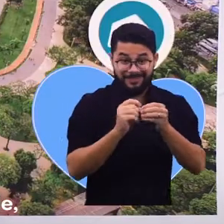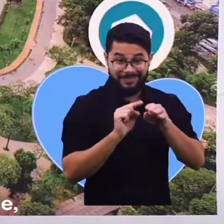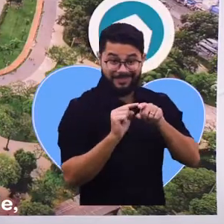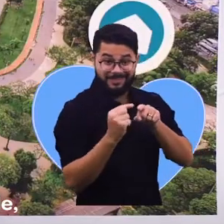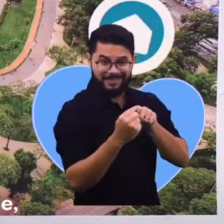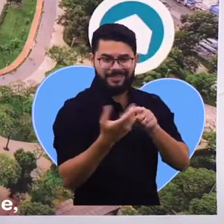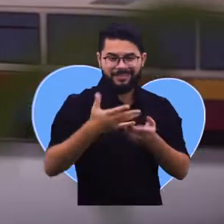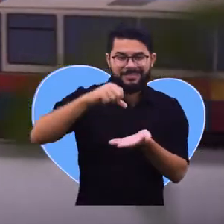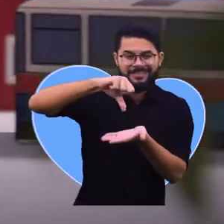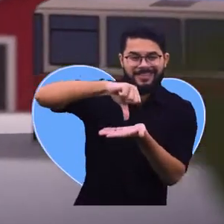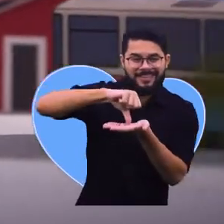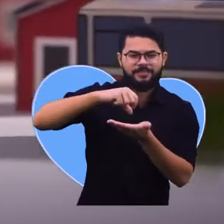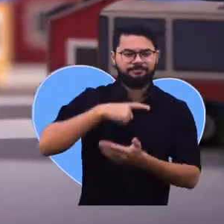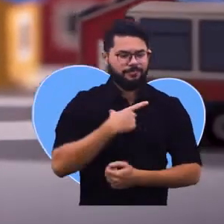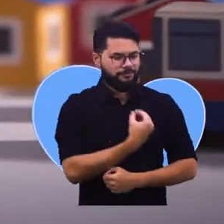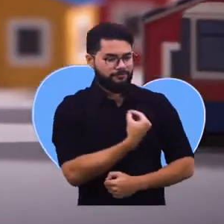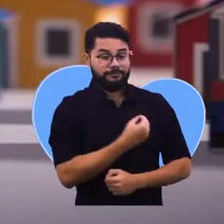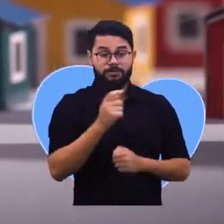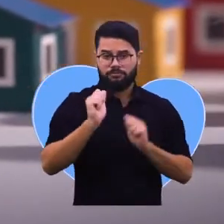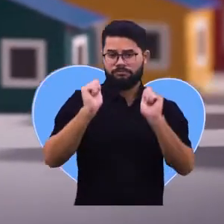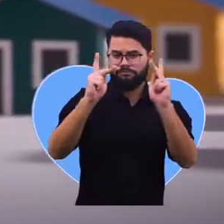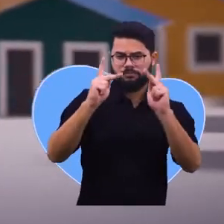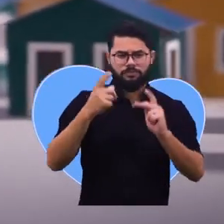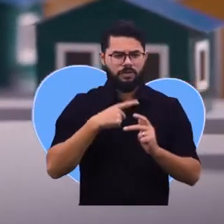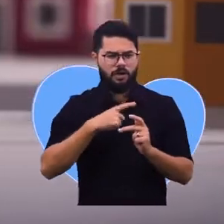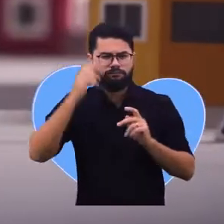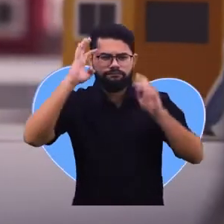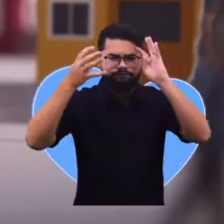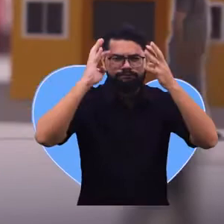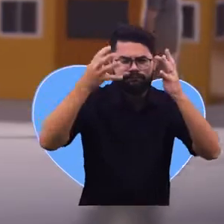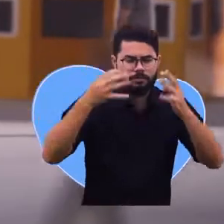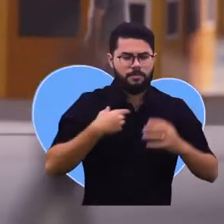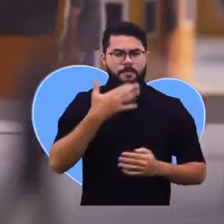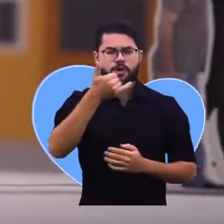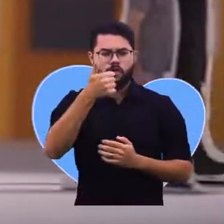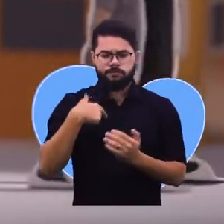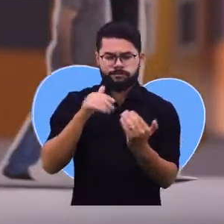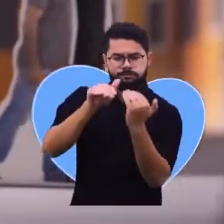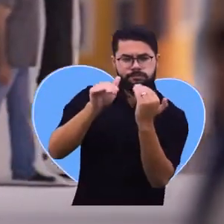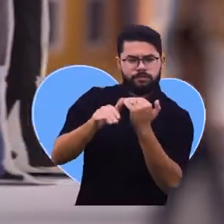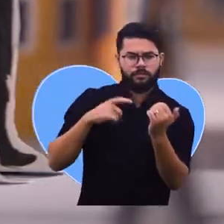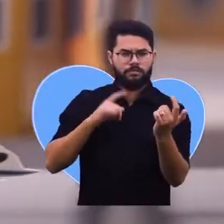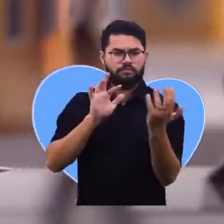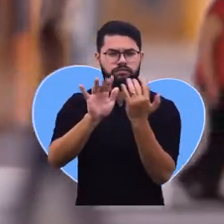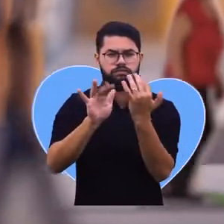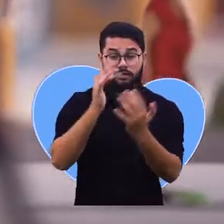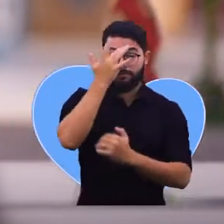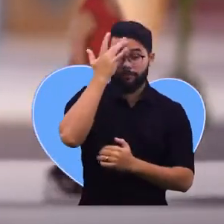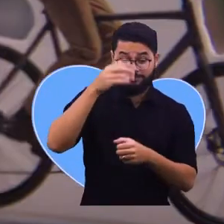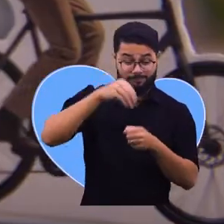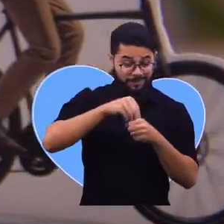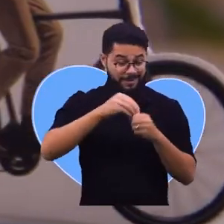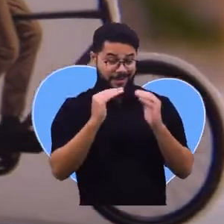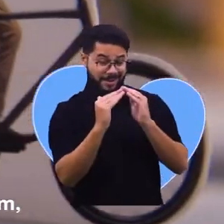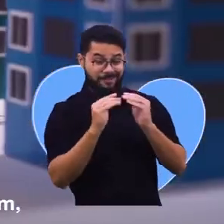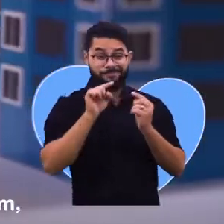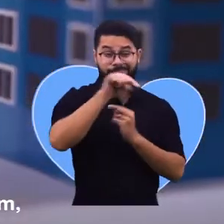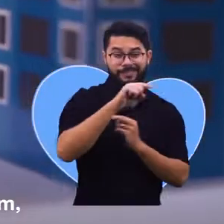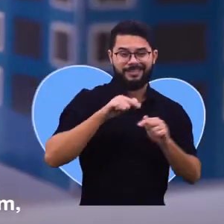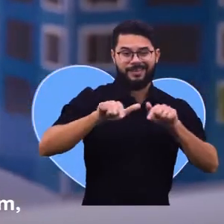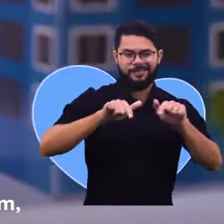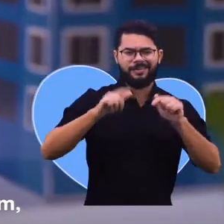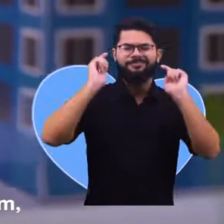região central da cidade, que já possuem infraestrutura completa, melhorando o deslocamento das pessoas de casa para o trabalho e o lazer.